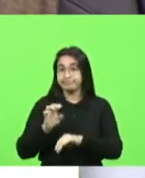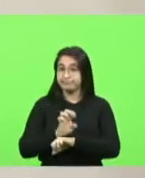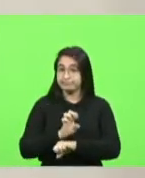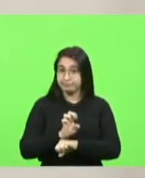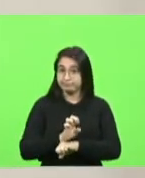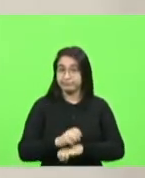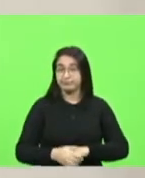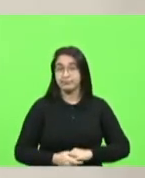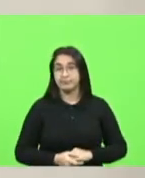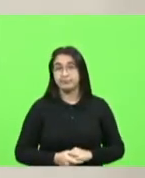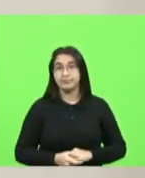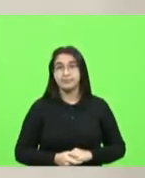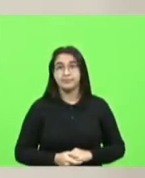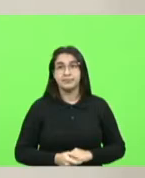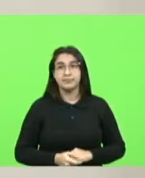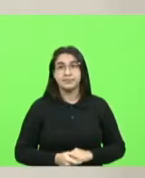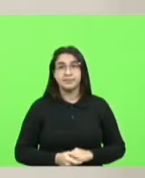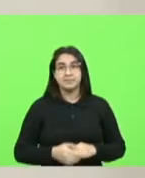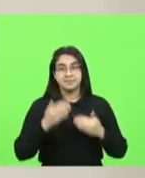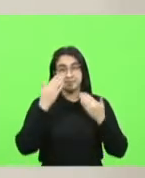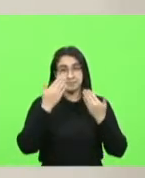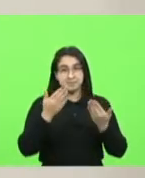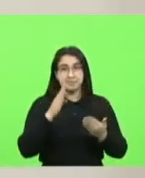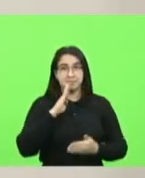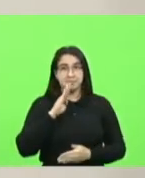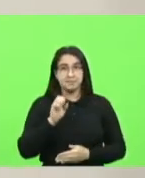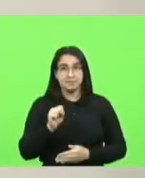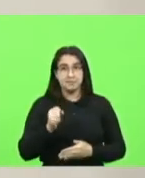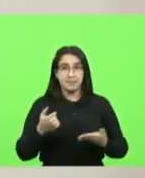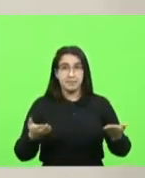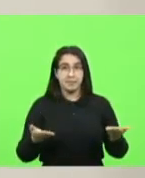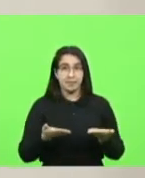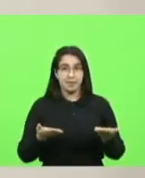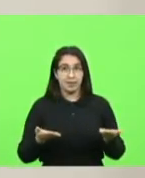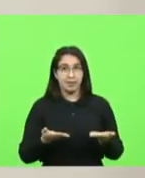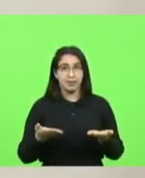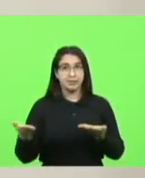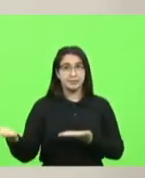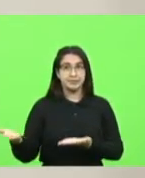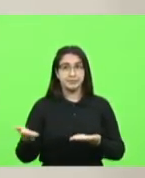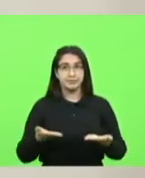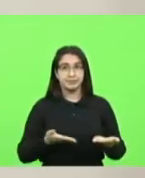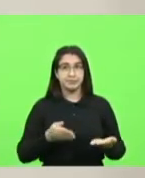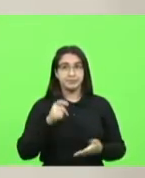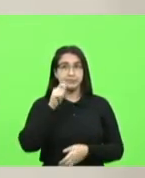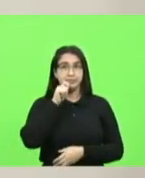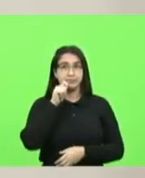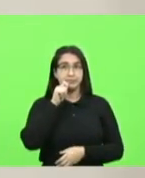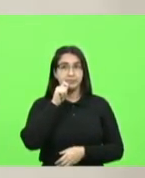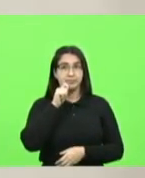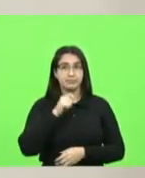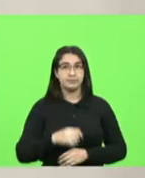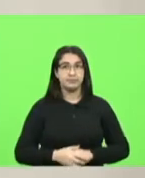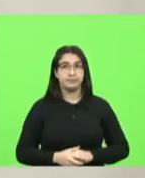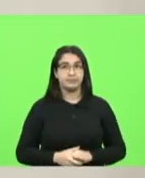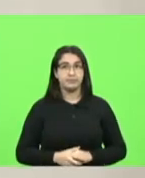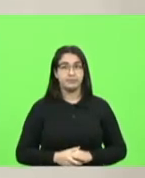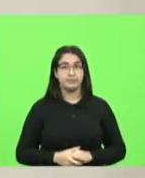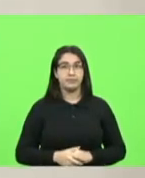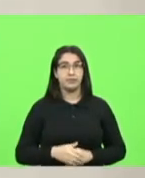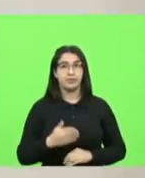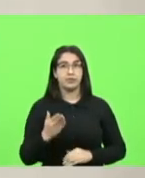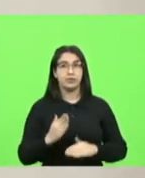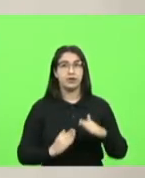obrigado deputado Bruno Souza próxima deputada Ana Campagnolo o excelente será dez